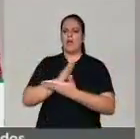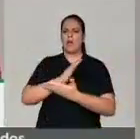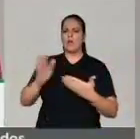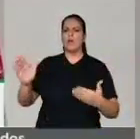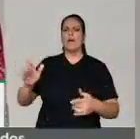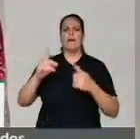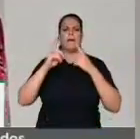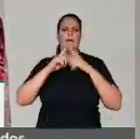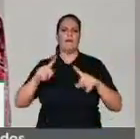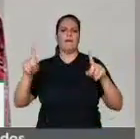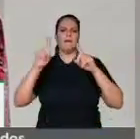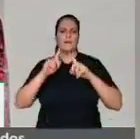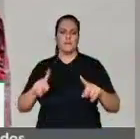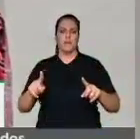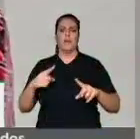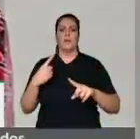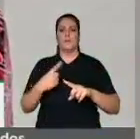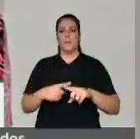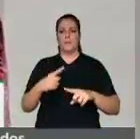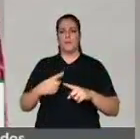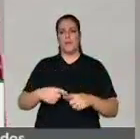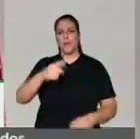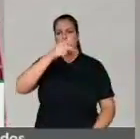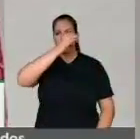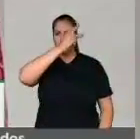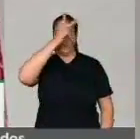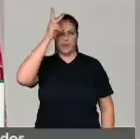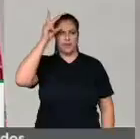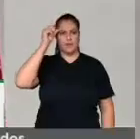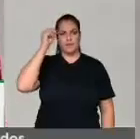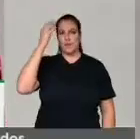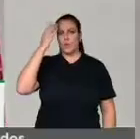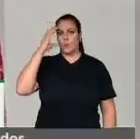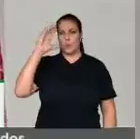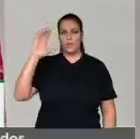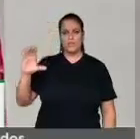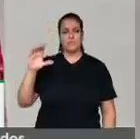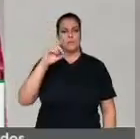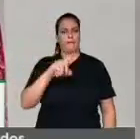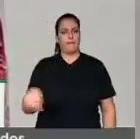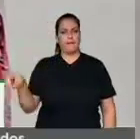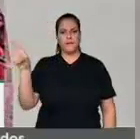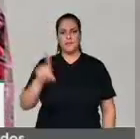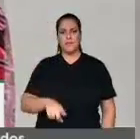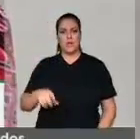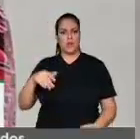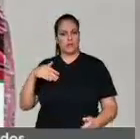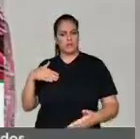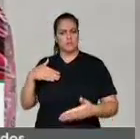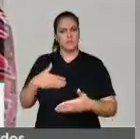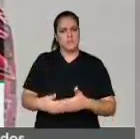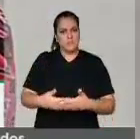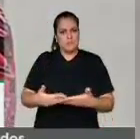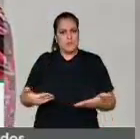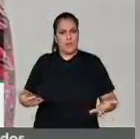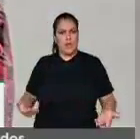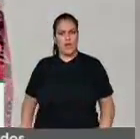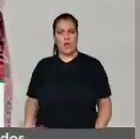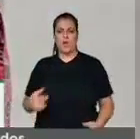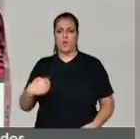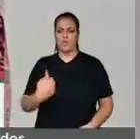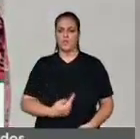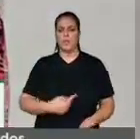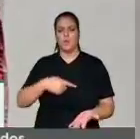Prefeitura de Curitiba desmarcou para o evento, em cima da hora, o evento que seria